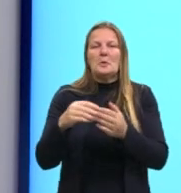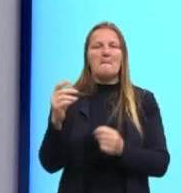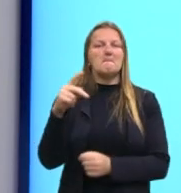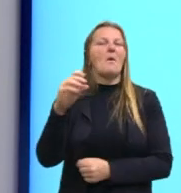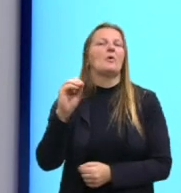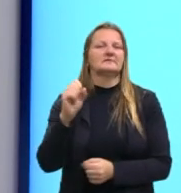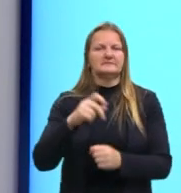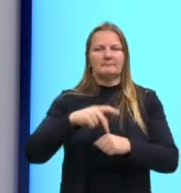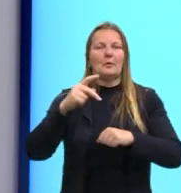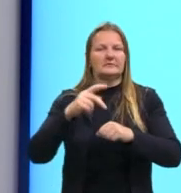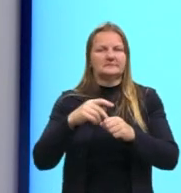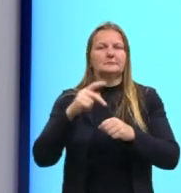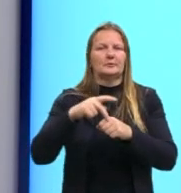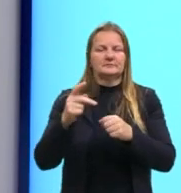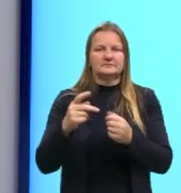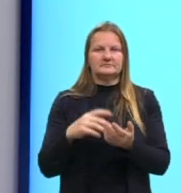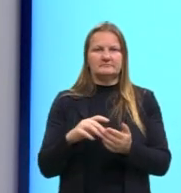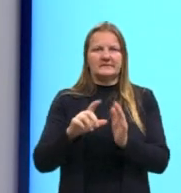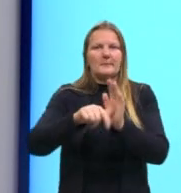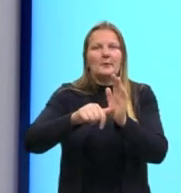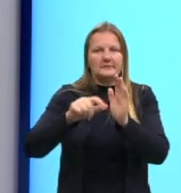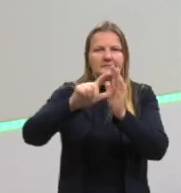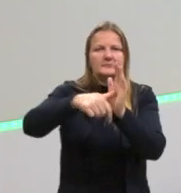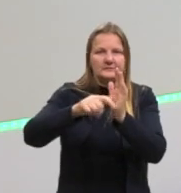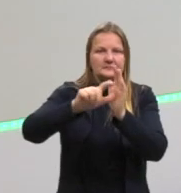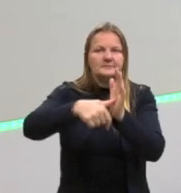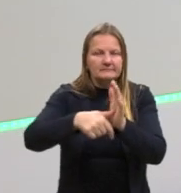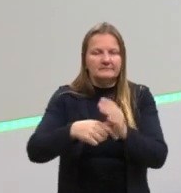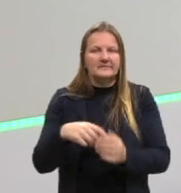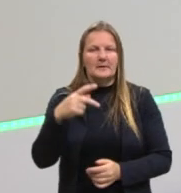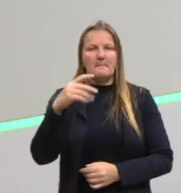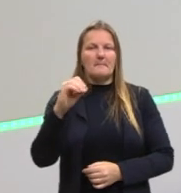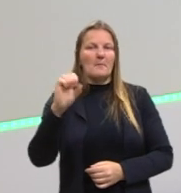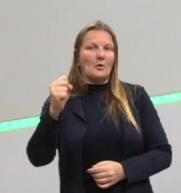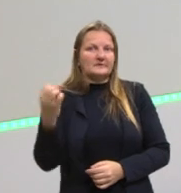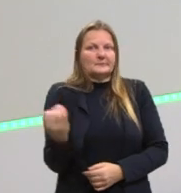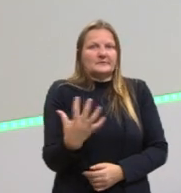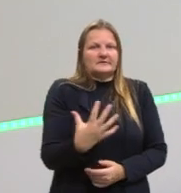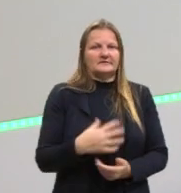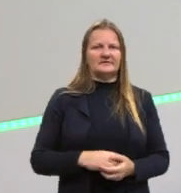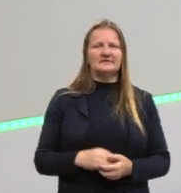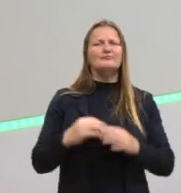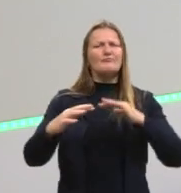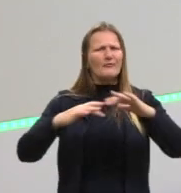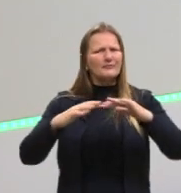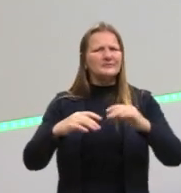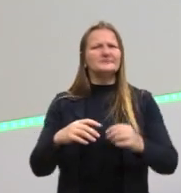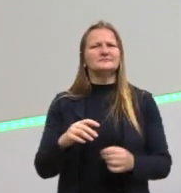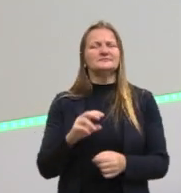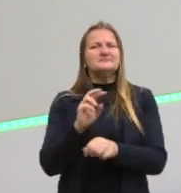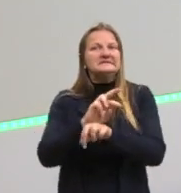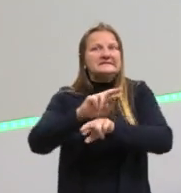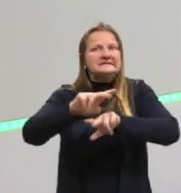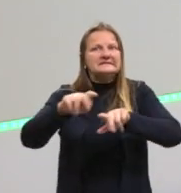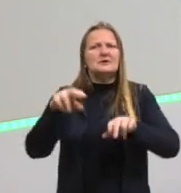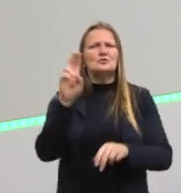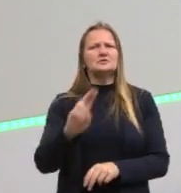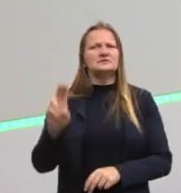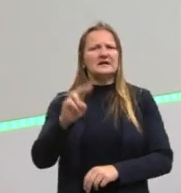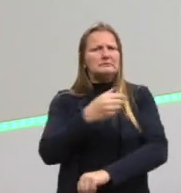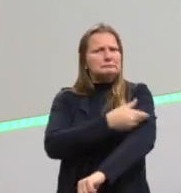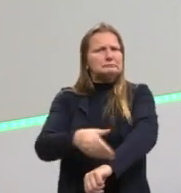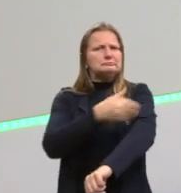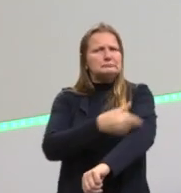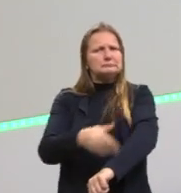Tudo é pós. Então, vejam, as relações pós-modernas, há todo esse movimento, há toda essa coisa rápida,